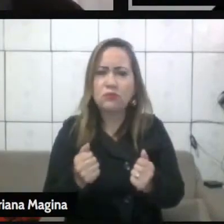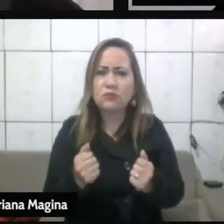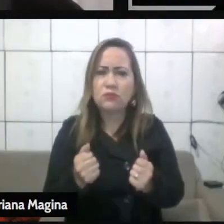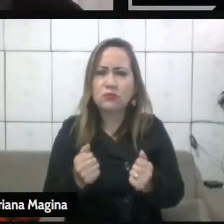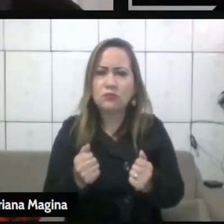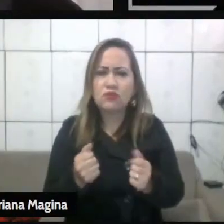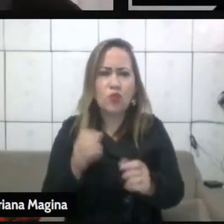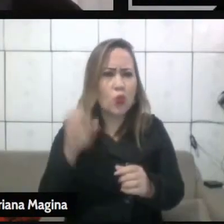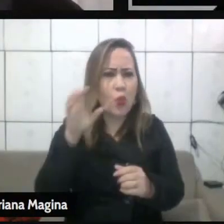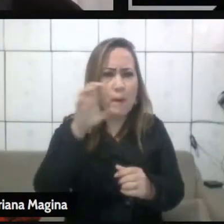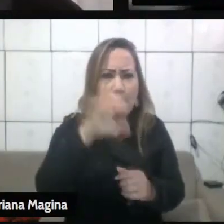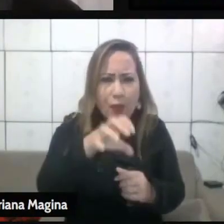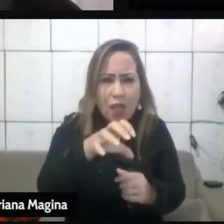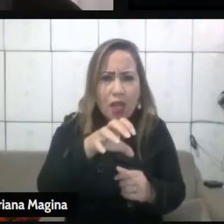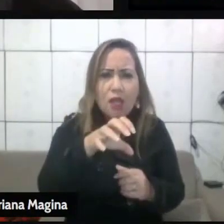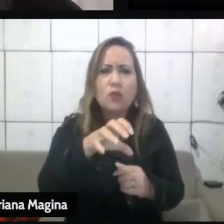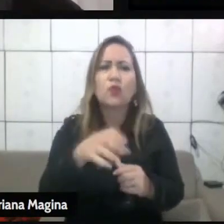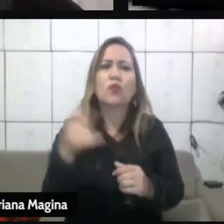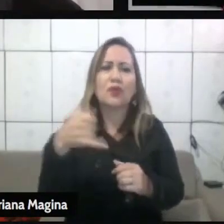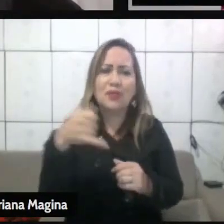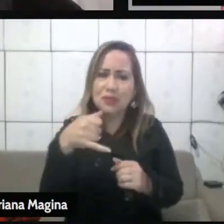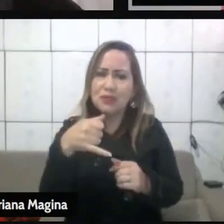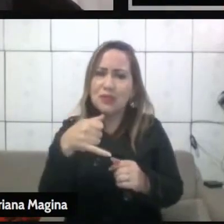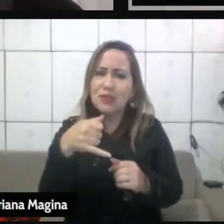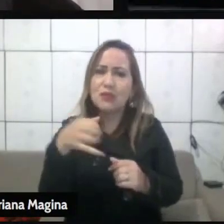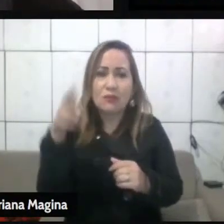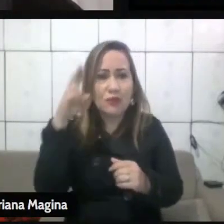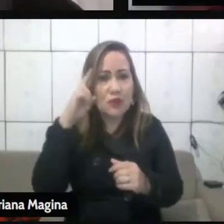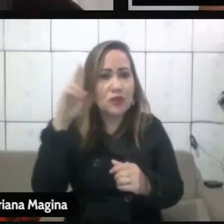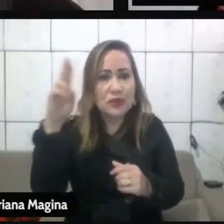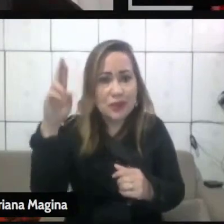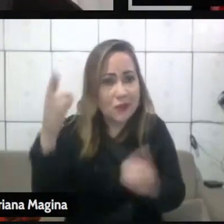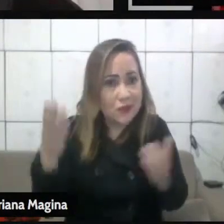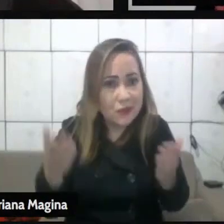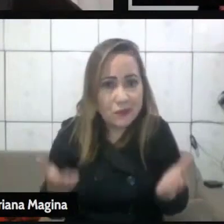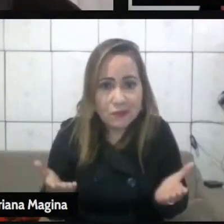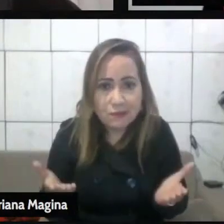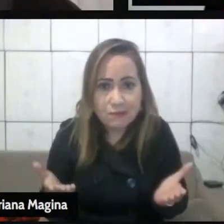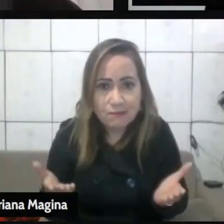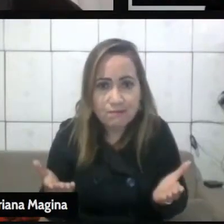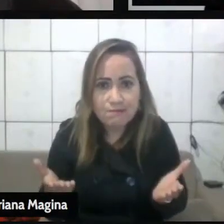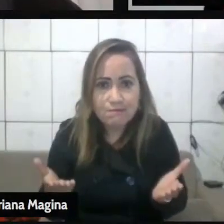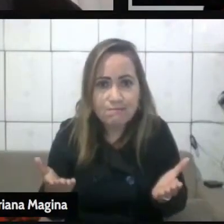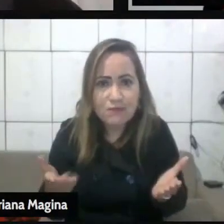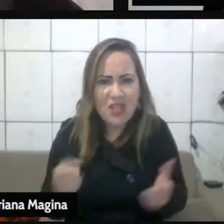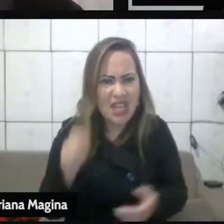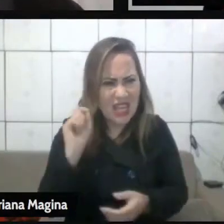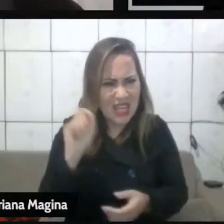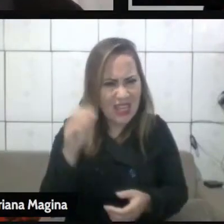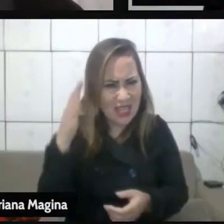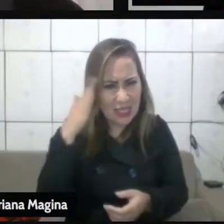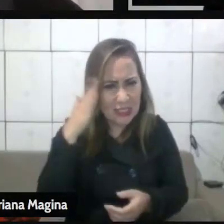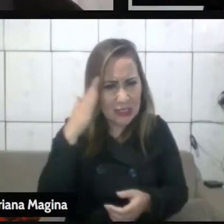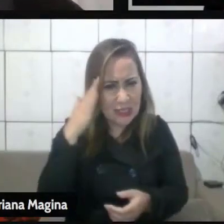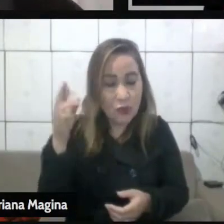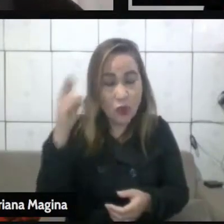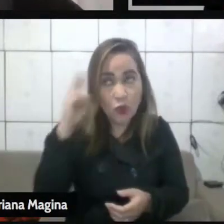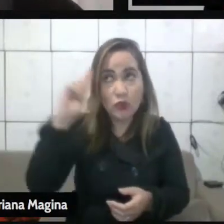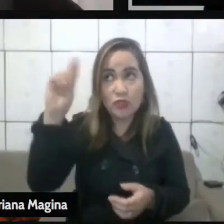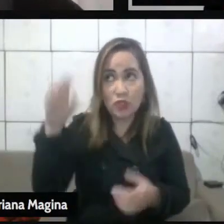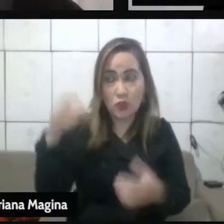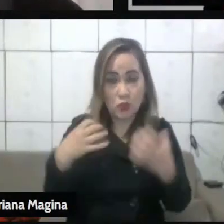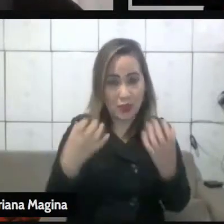mestre. Aí ele contando essa história, ele diz assim, olha, aquele que sabe o que o seu senhor quer dele